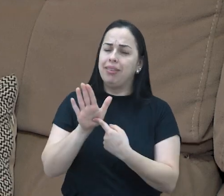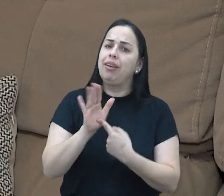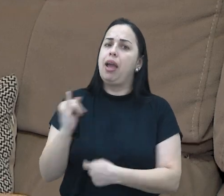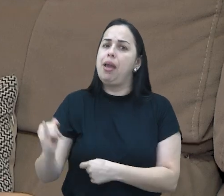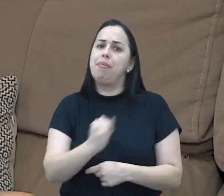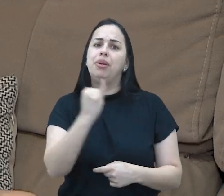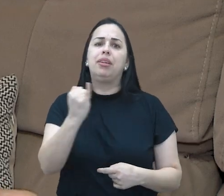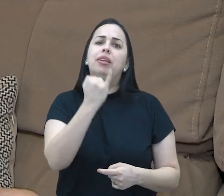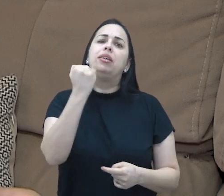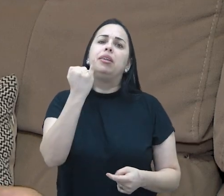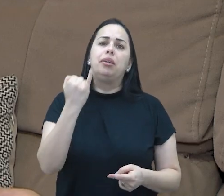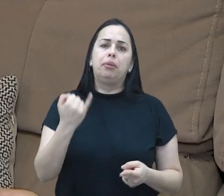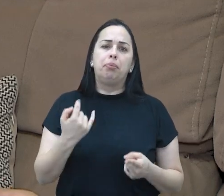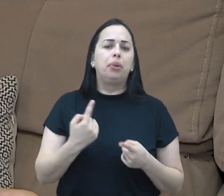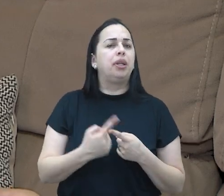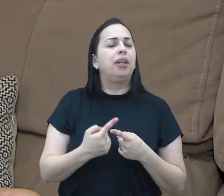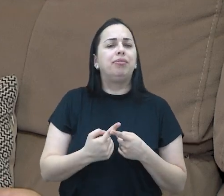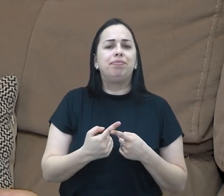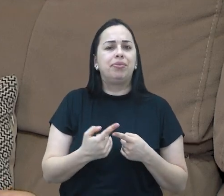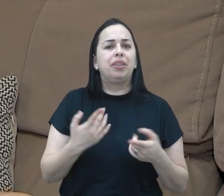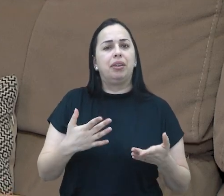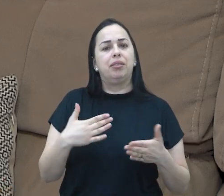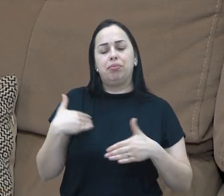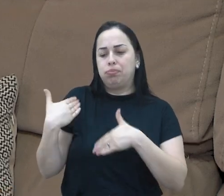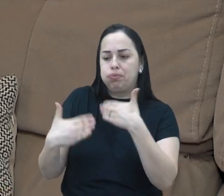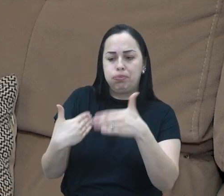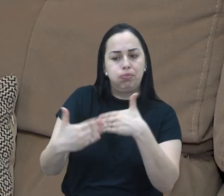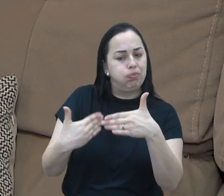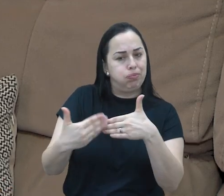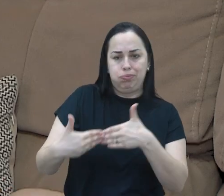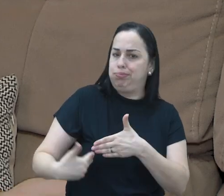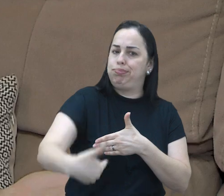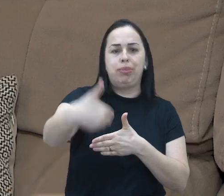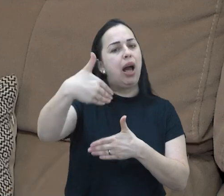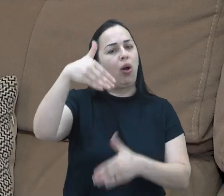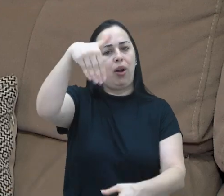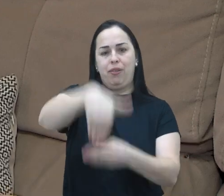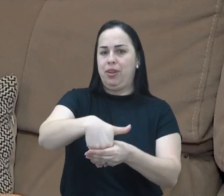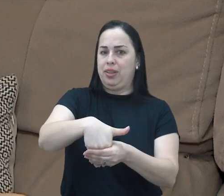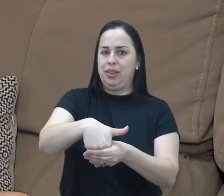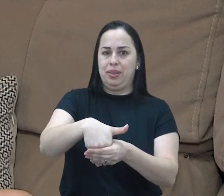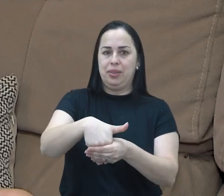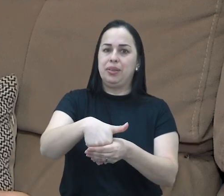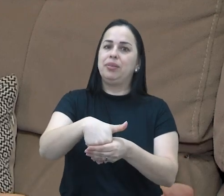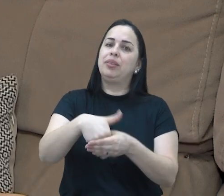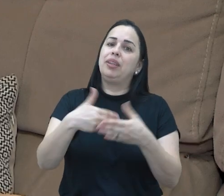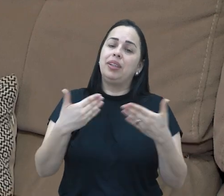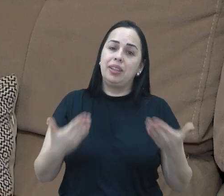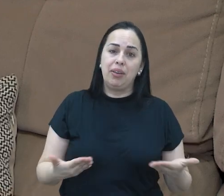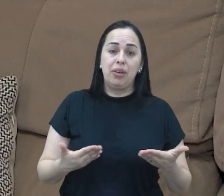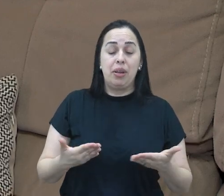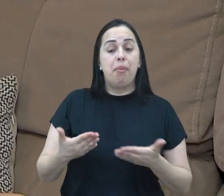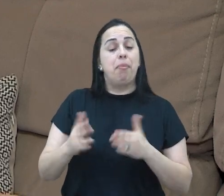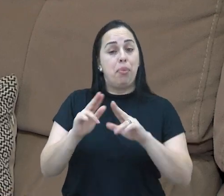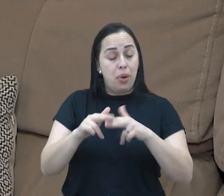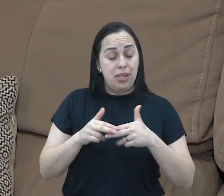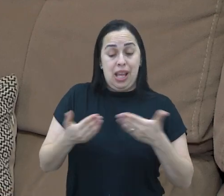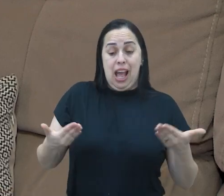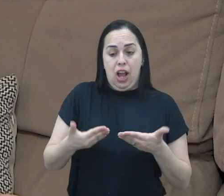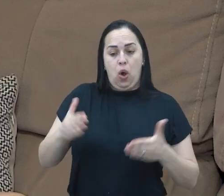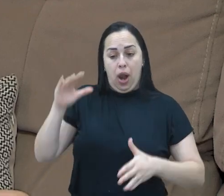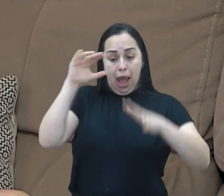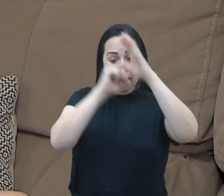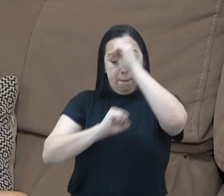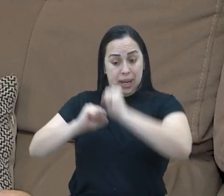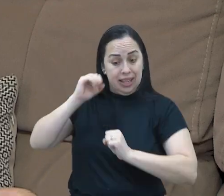a gente vai ter que participar nos próximos anos de vida durante um bom tempo. Então, quanto